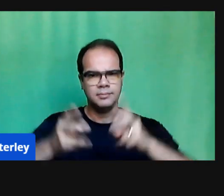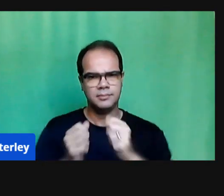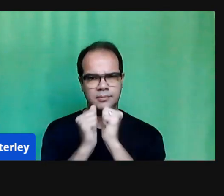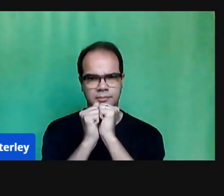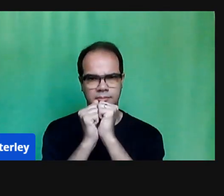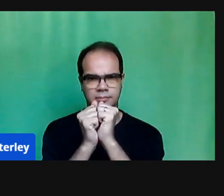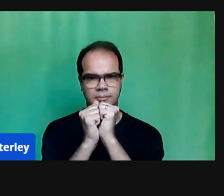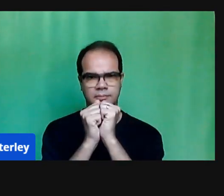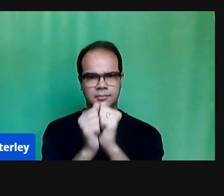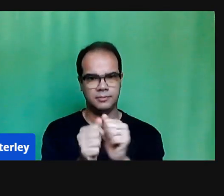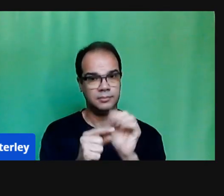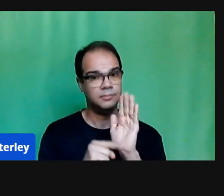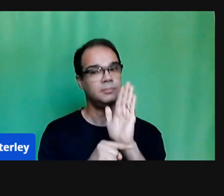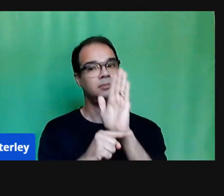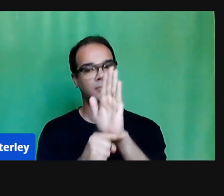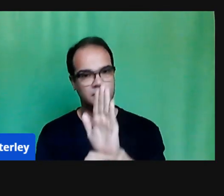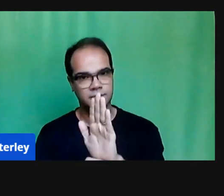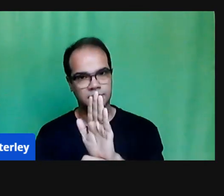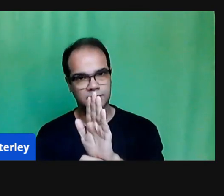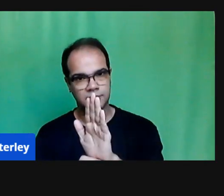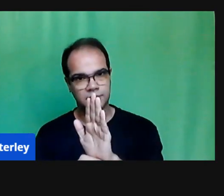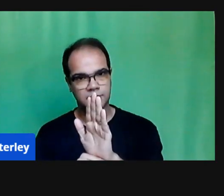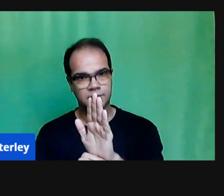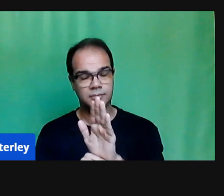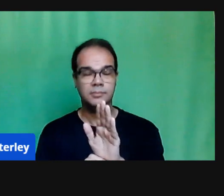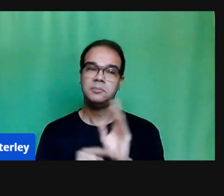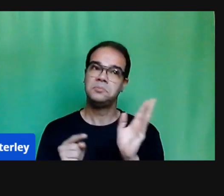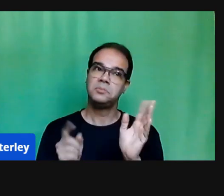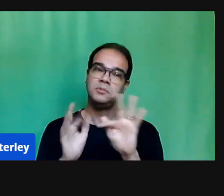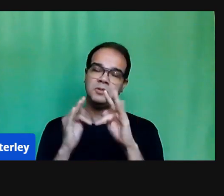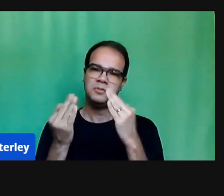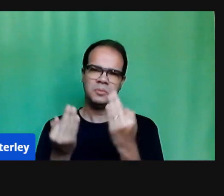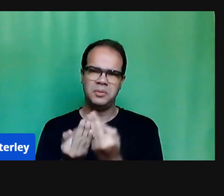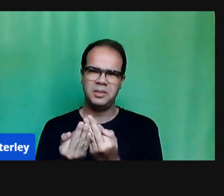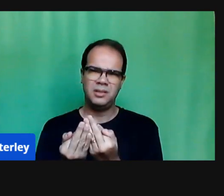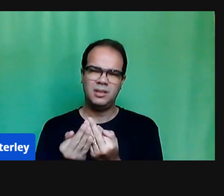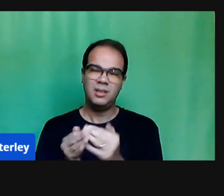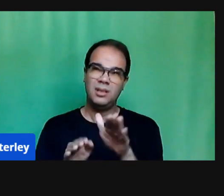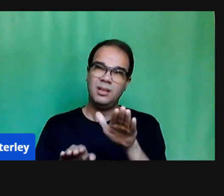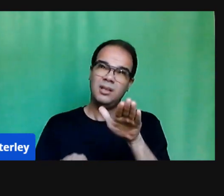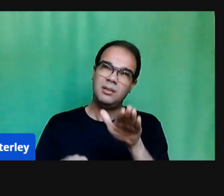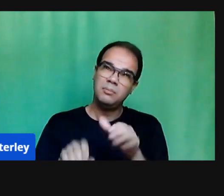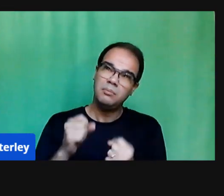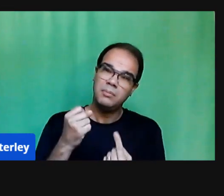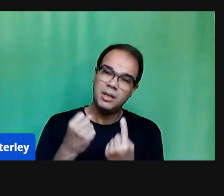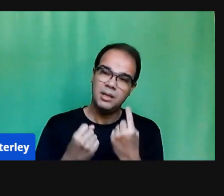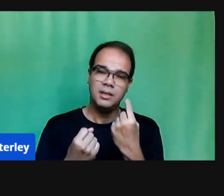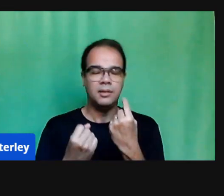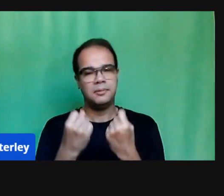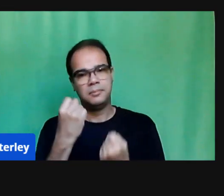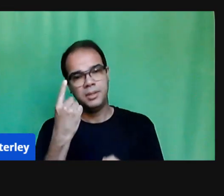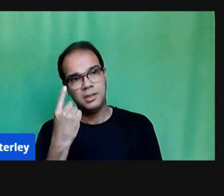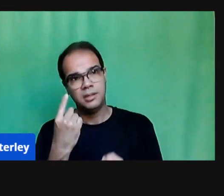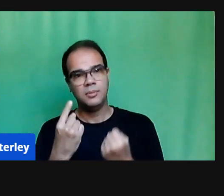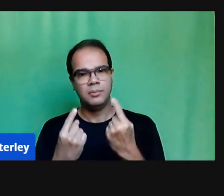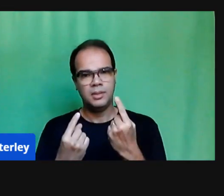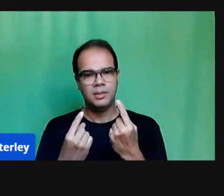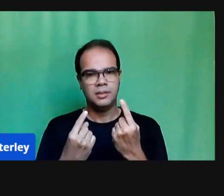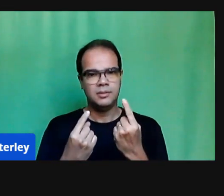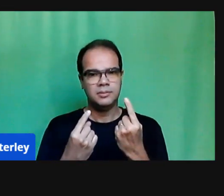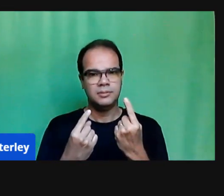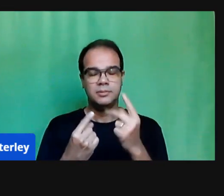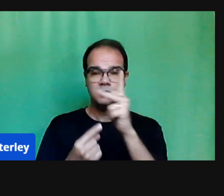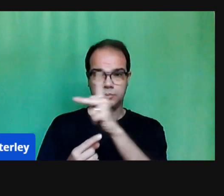é uma criança, é uma família participativa, é uma família ausente, como que é o contato que você tem com essa família,